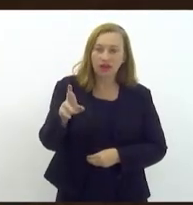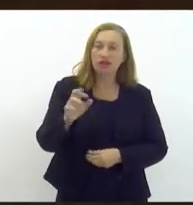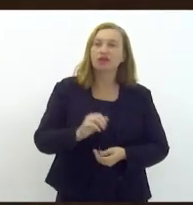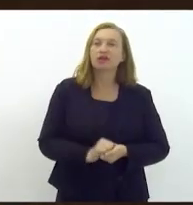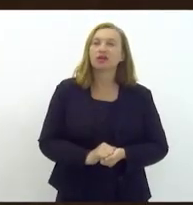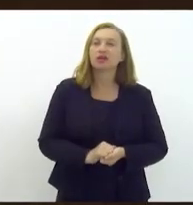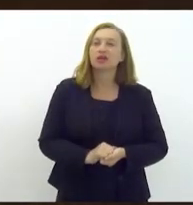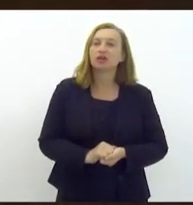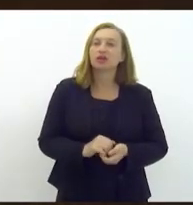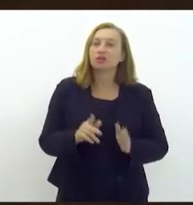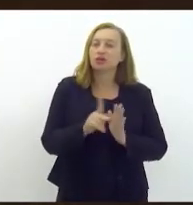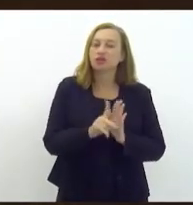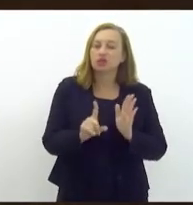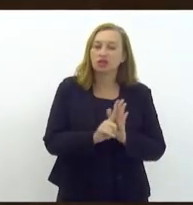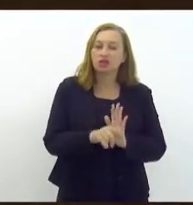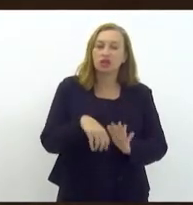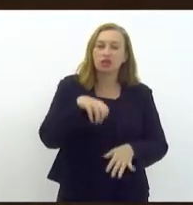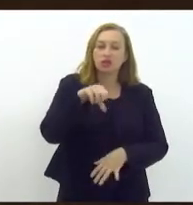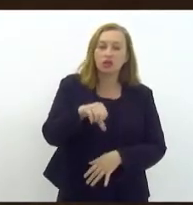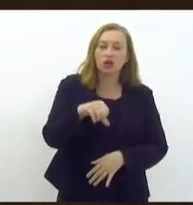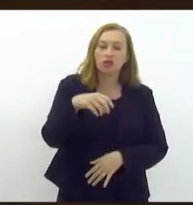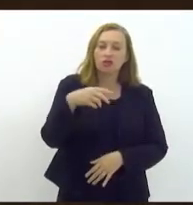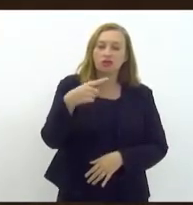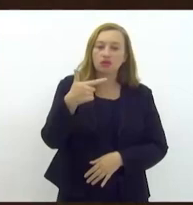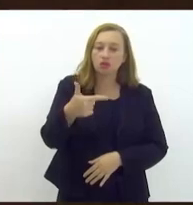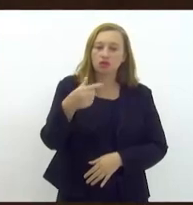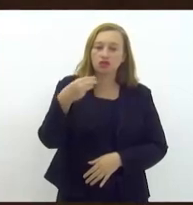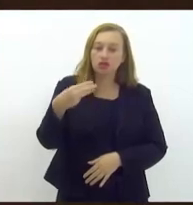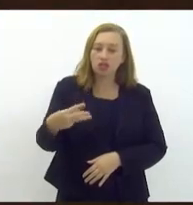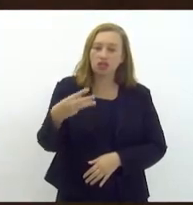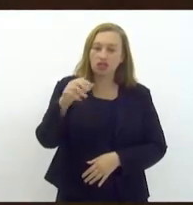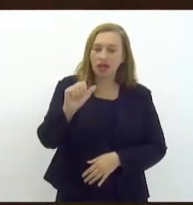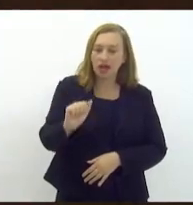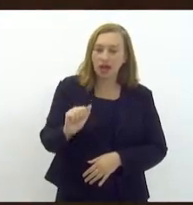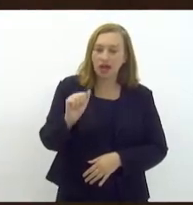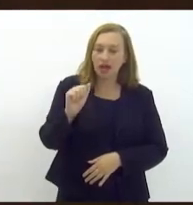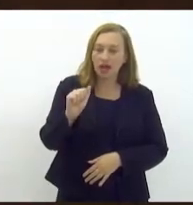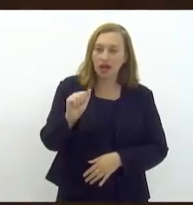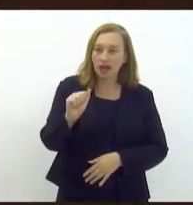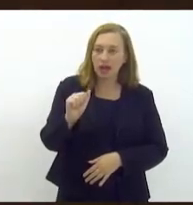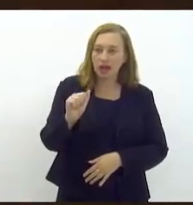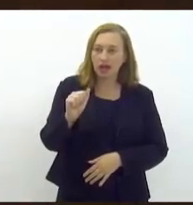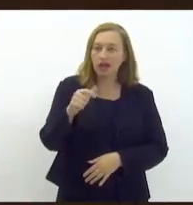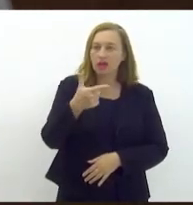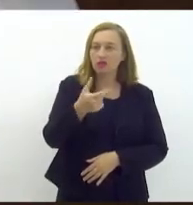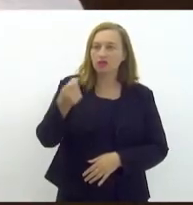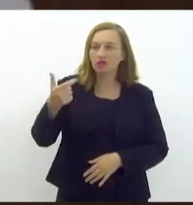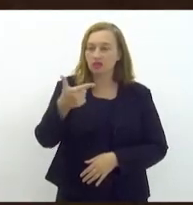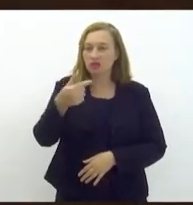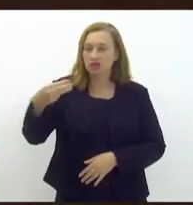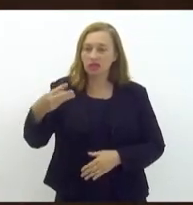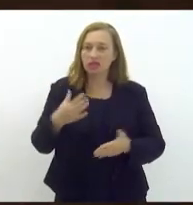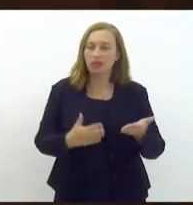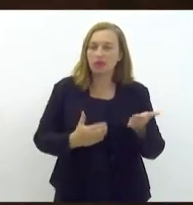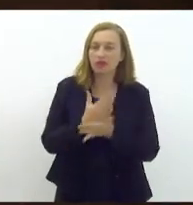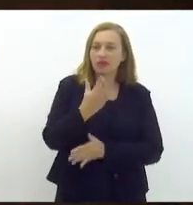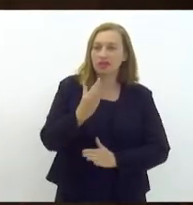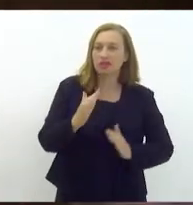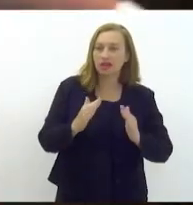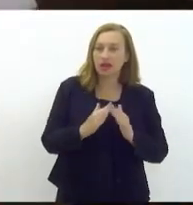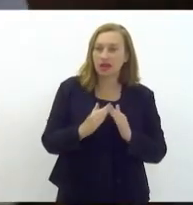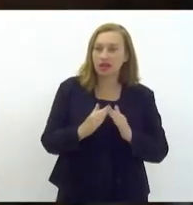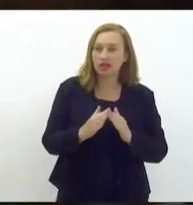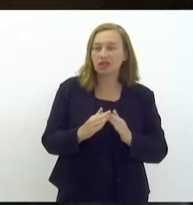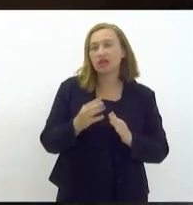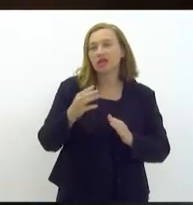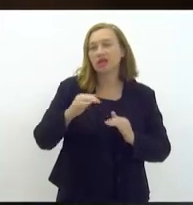no projeto de lei 923A barra 2023 que acaba de ser aprovado nessa casa e sem